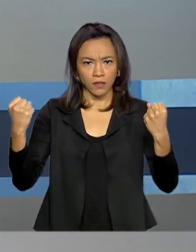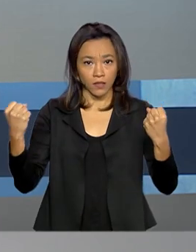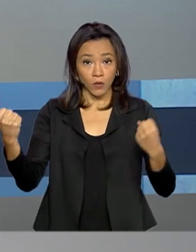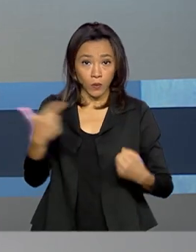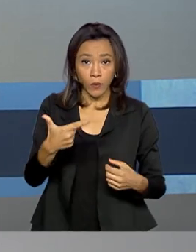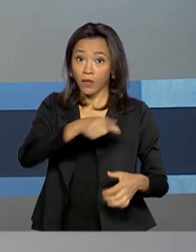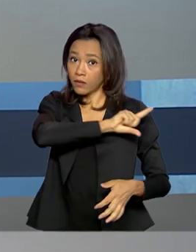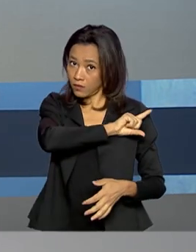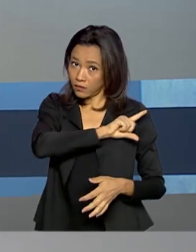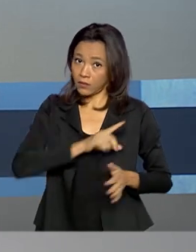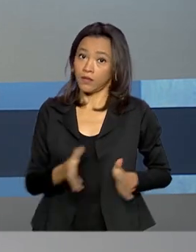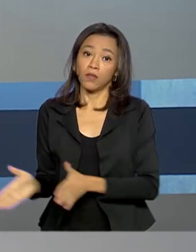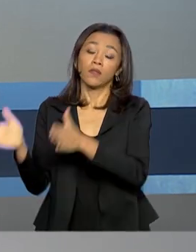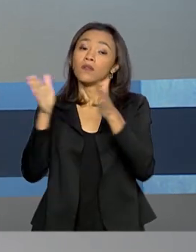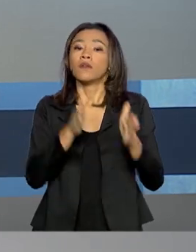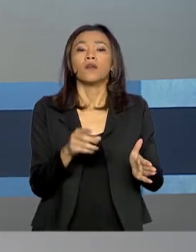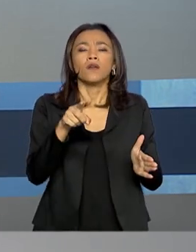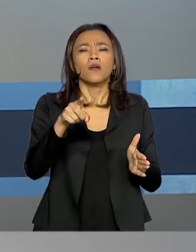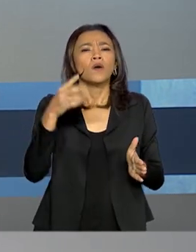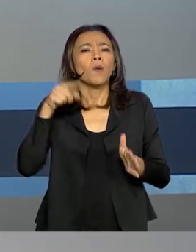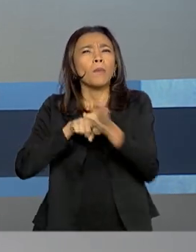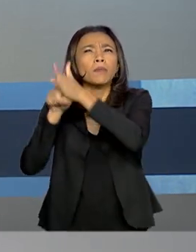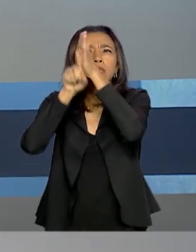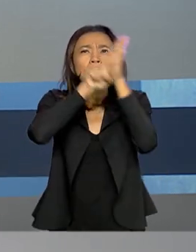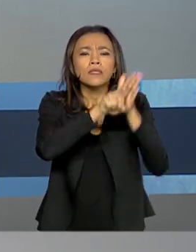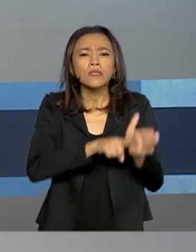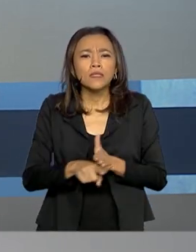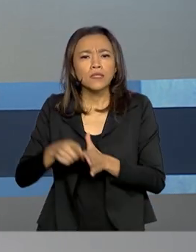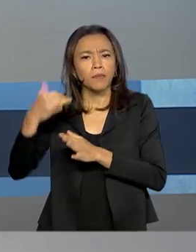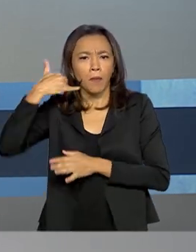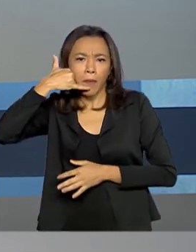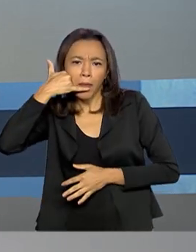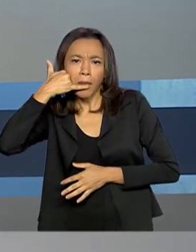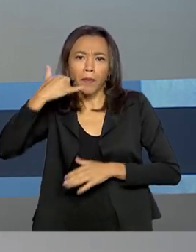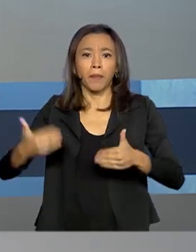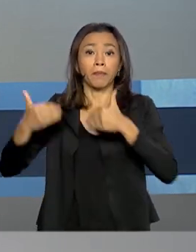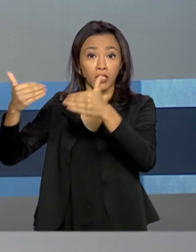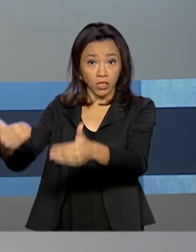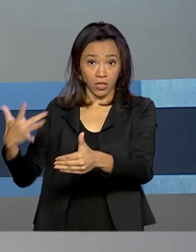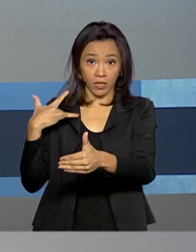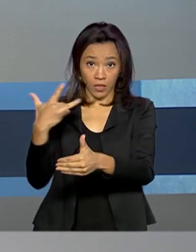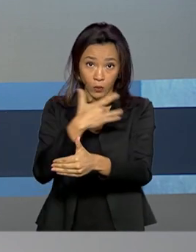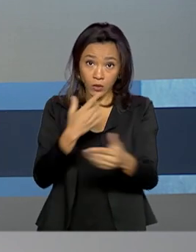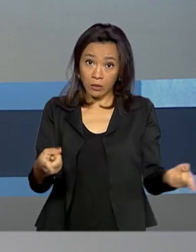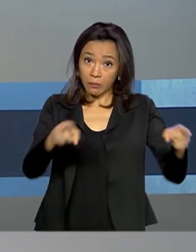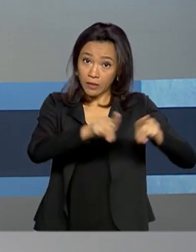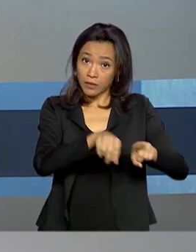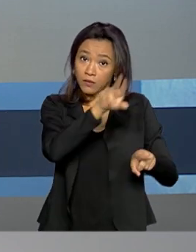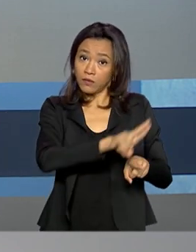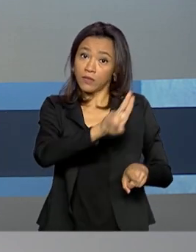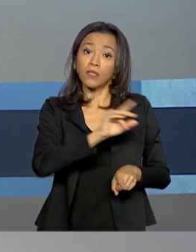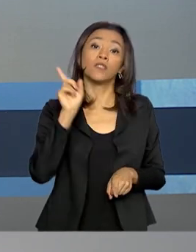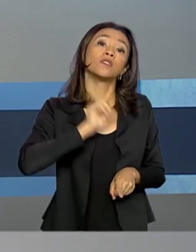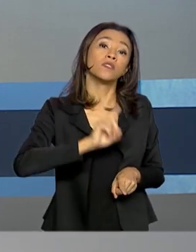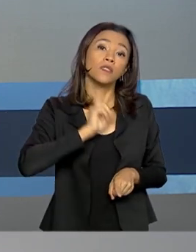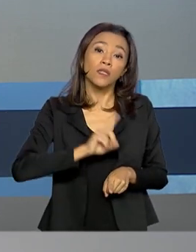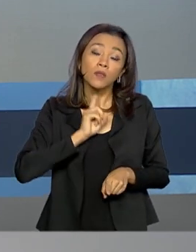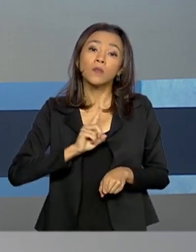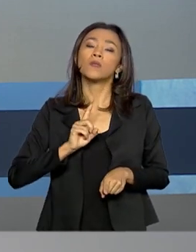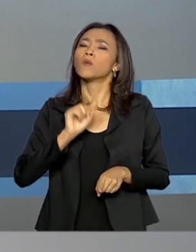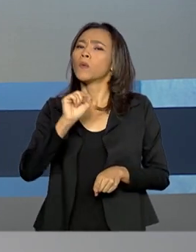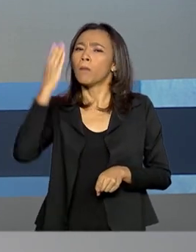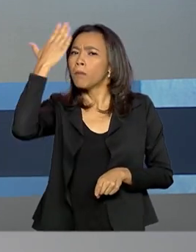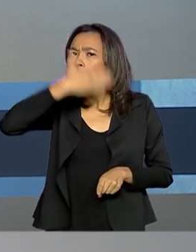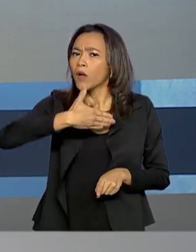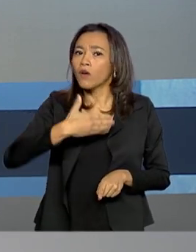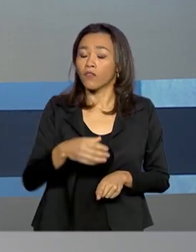Um levantamento feito por telefone pelo Ministério da Saúde em parceria com a Universidade Federal de Minas Gerais mostra